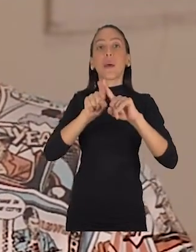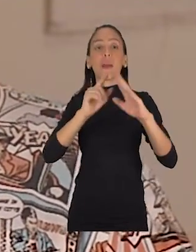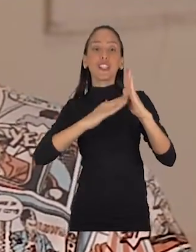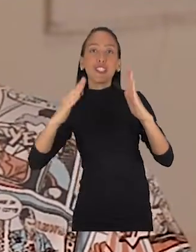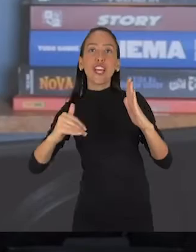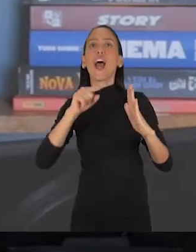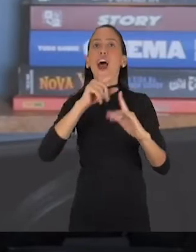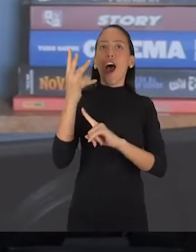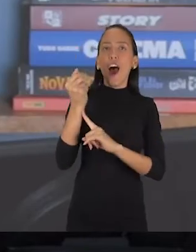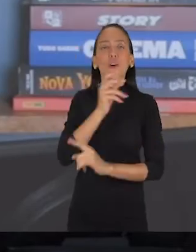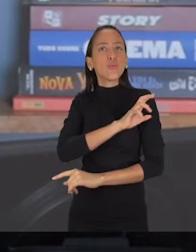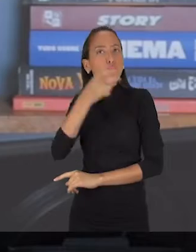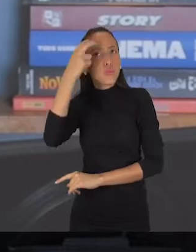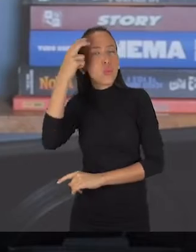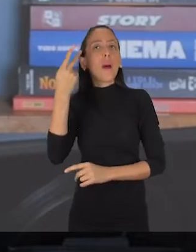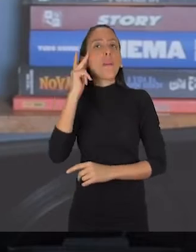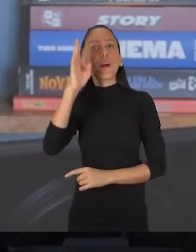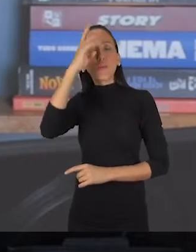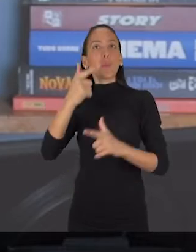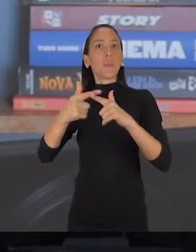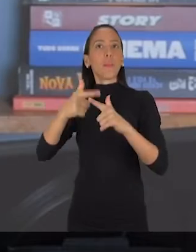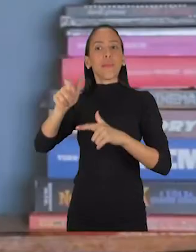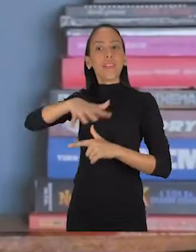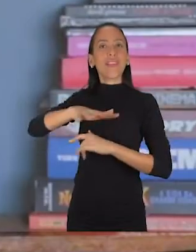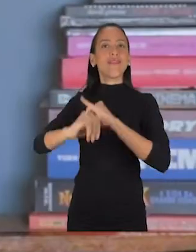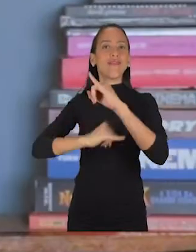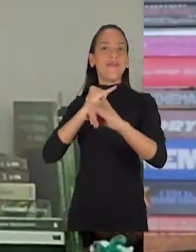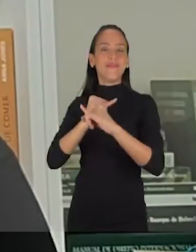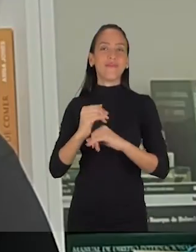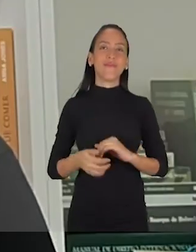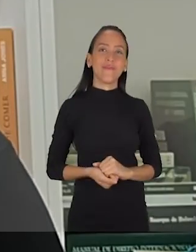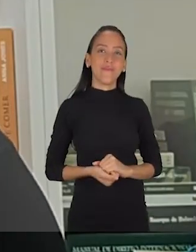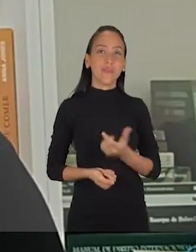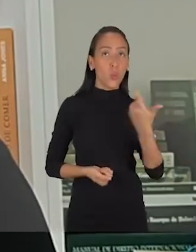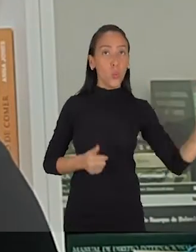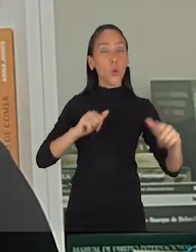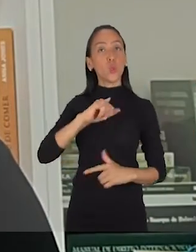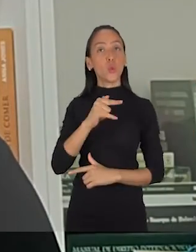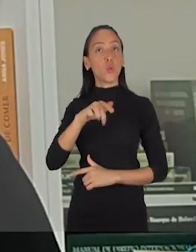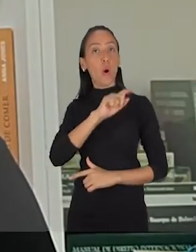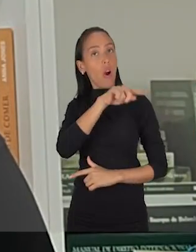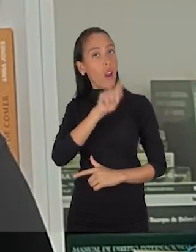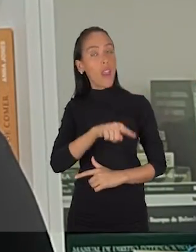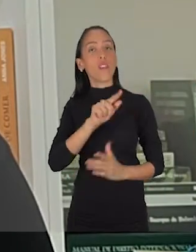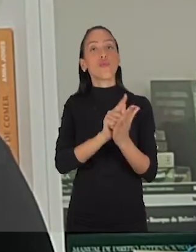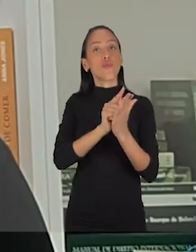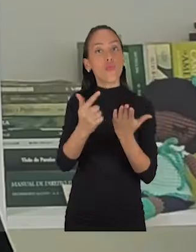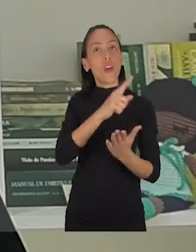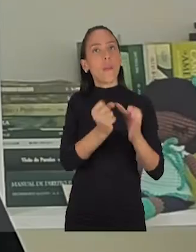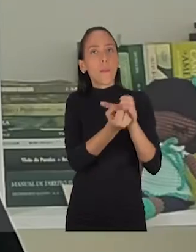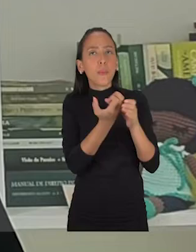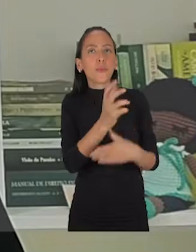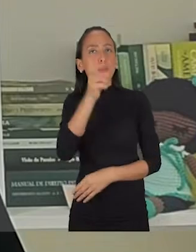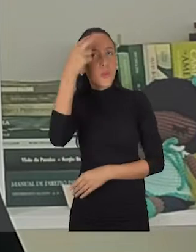com foco em solucionar problemas do dia a dia no meio virtual. Tem o João Pedro Teles, que é jornalista, já foi produtor cultural,